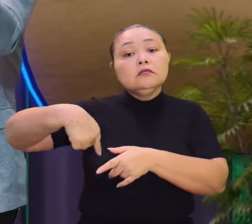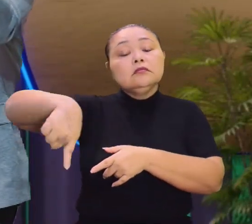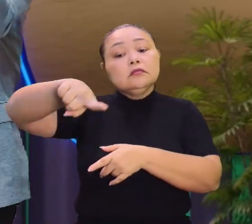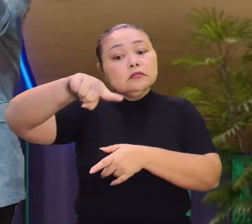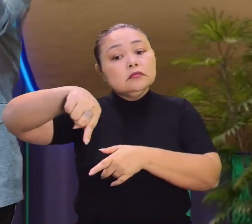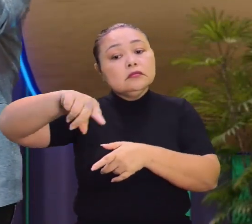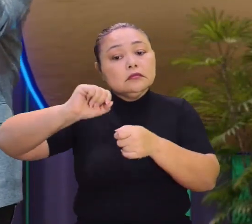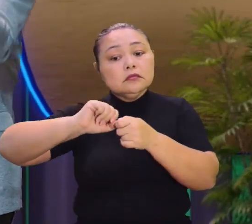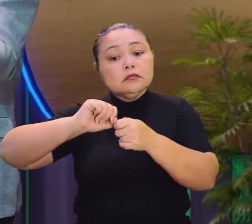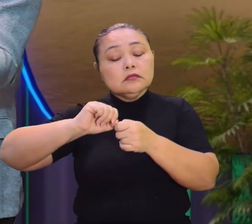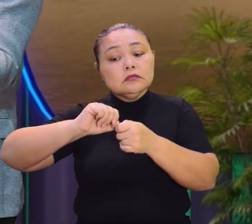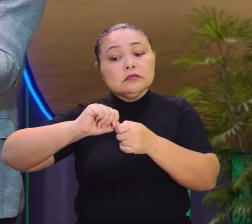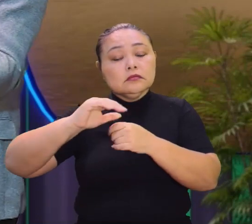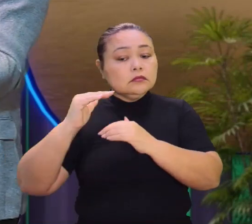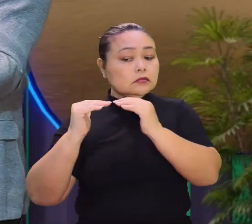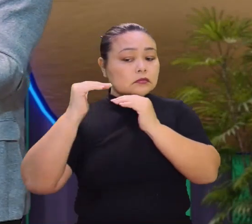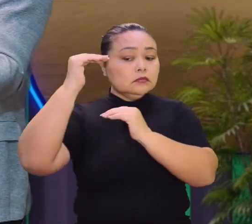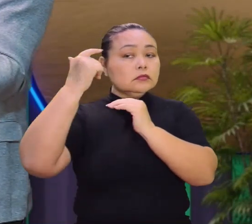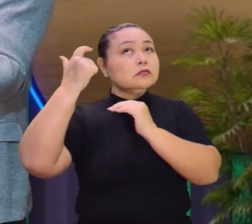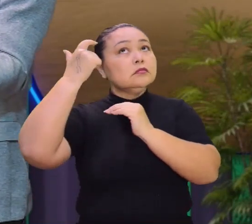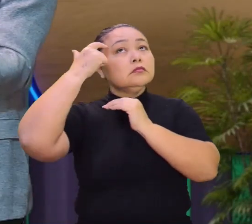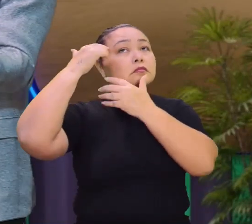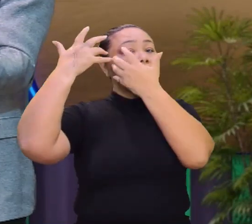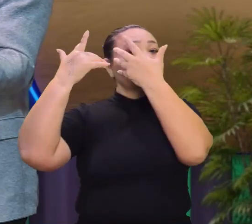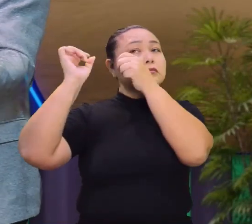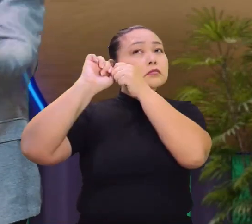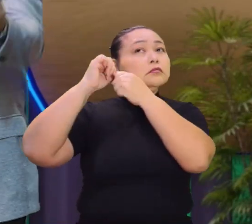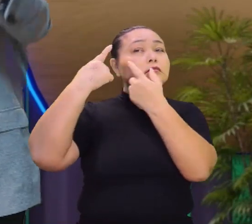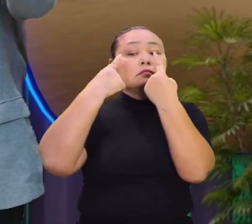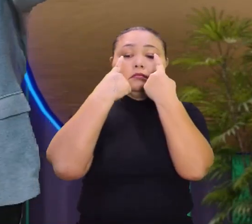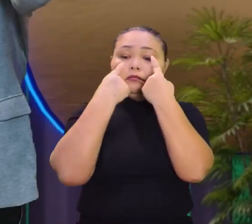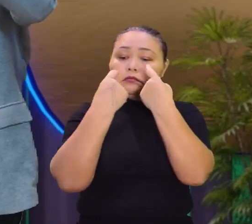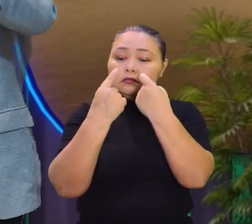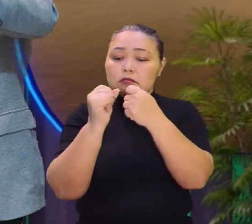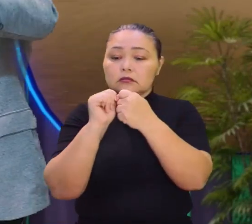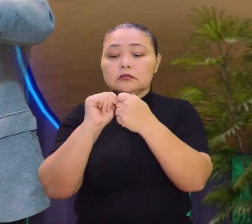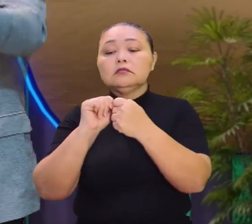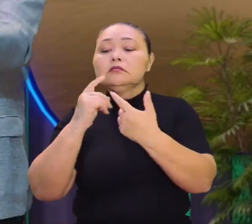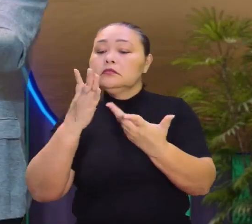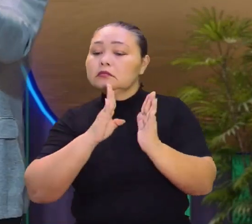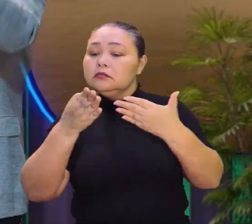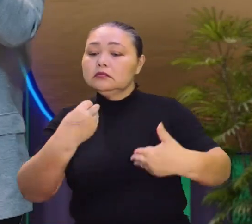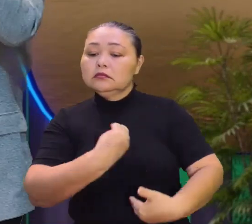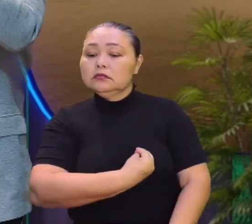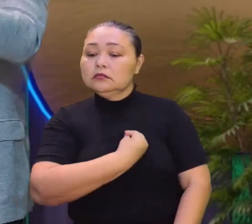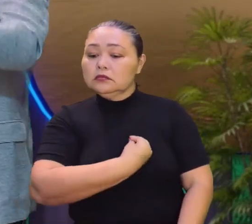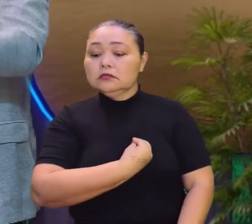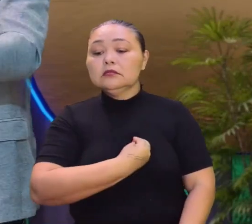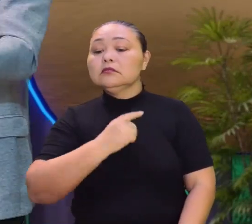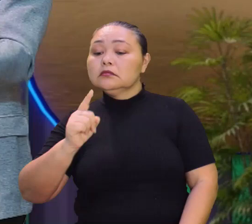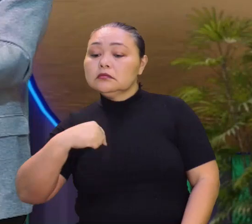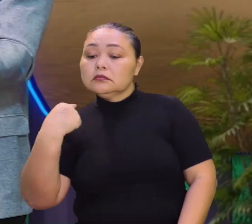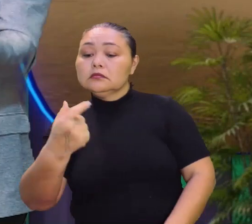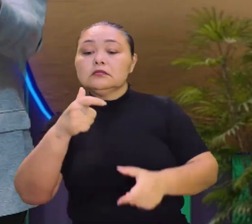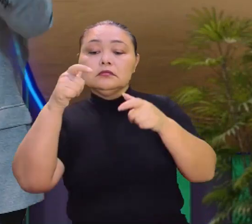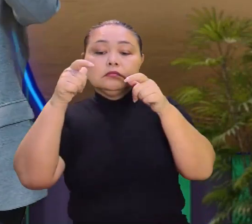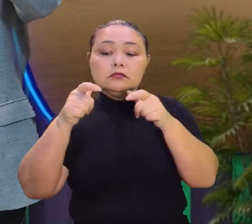Para fazer, inclusive, esses níveis de reflexões interessantes sobre a vida, sobre o nosso lugar,